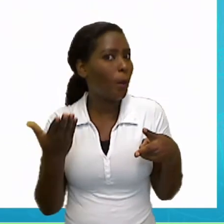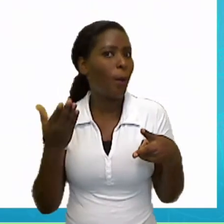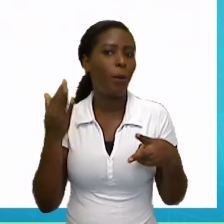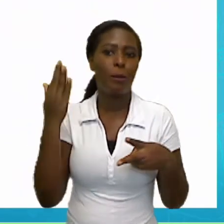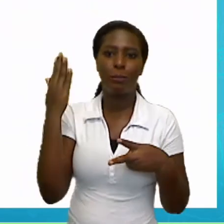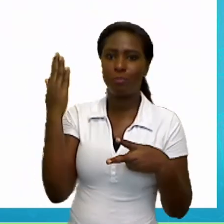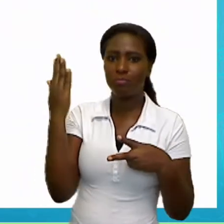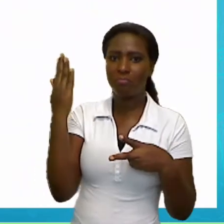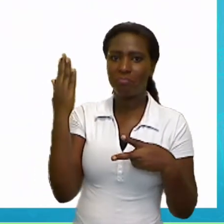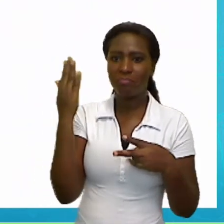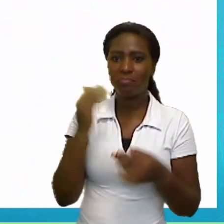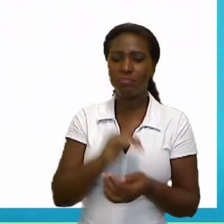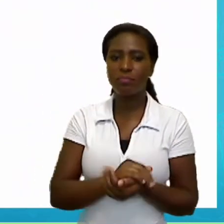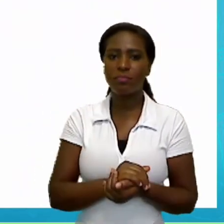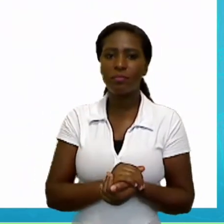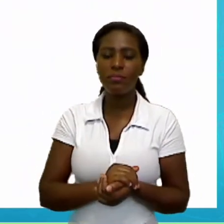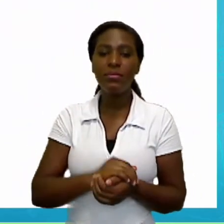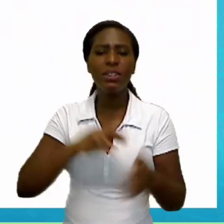Blackboard.